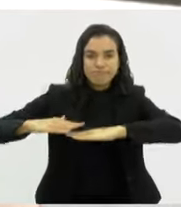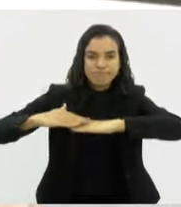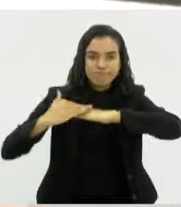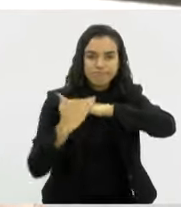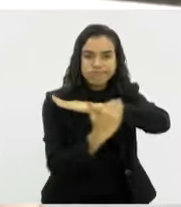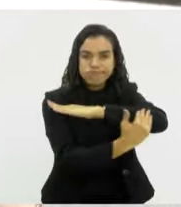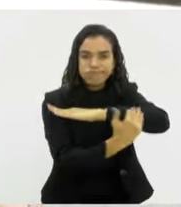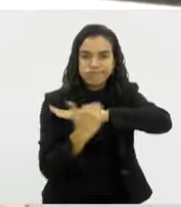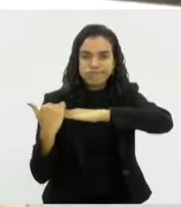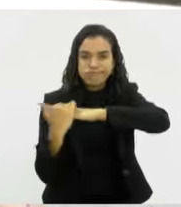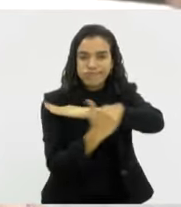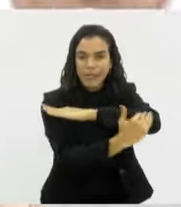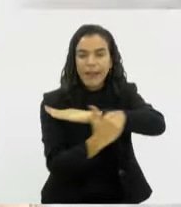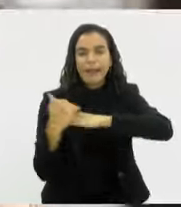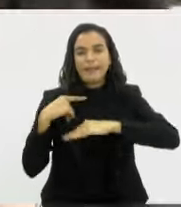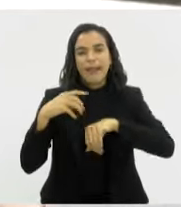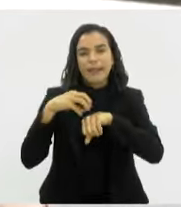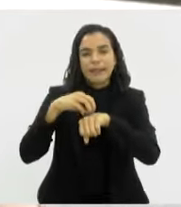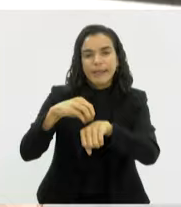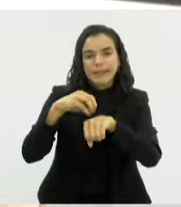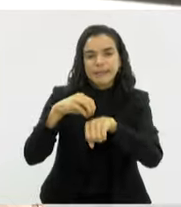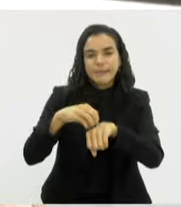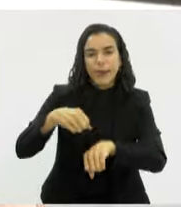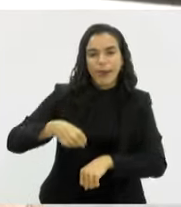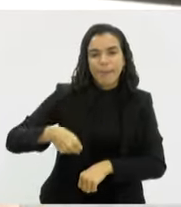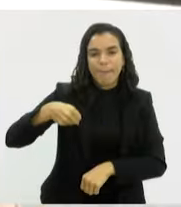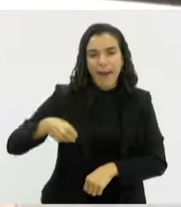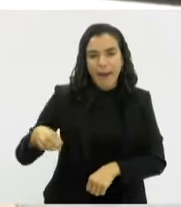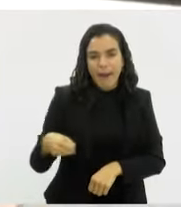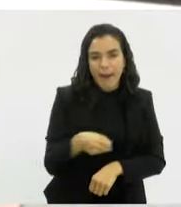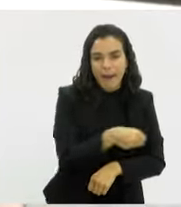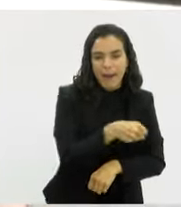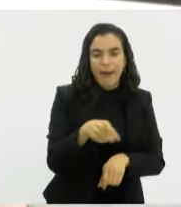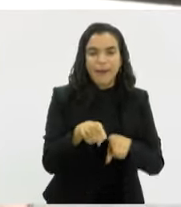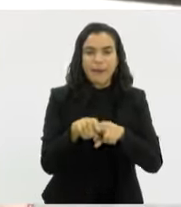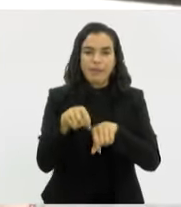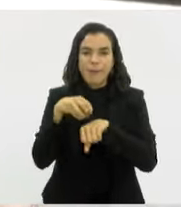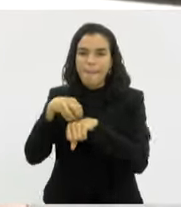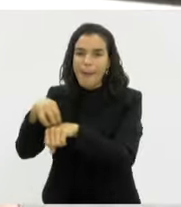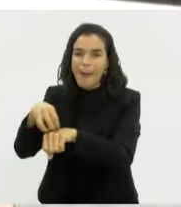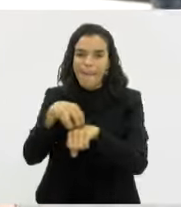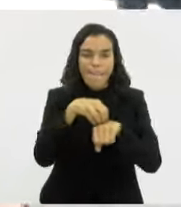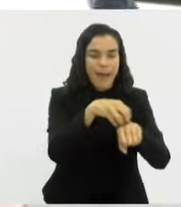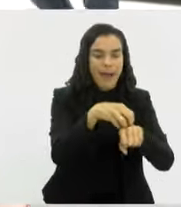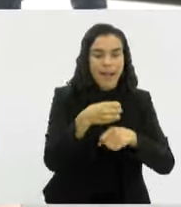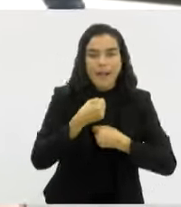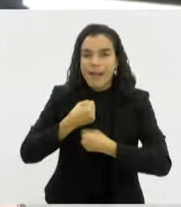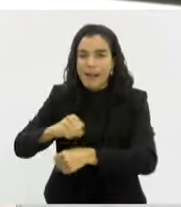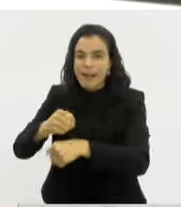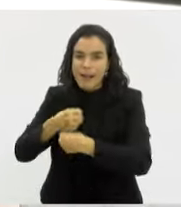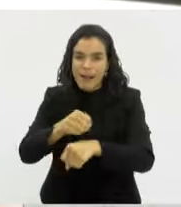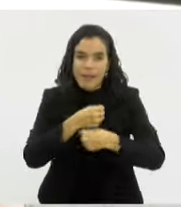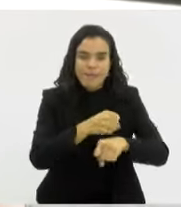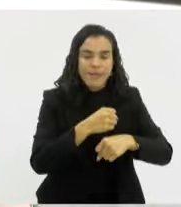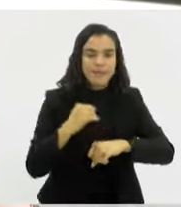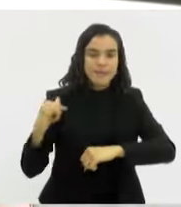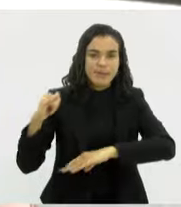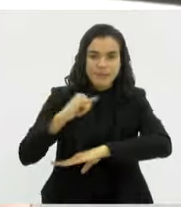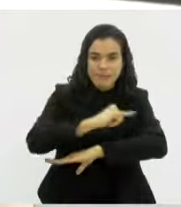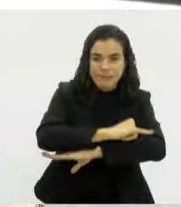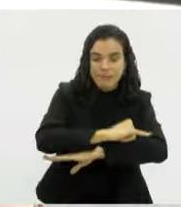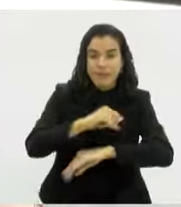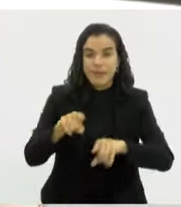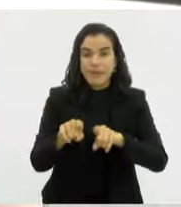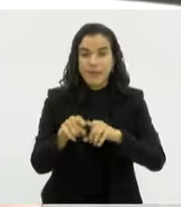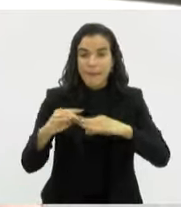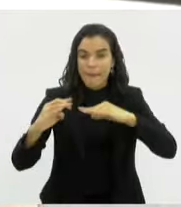transporte de bagagem, mobilização de carga, limpeza de aeronave, abastecimento. Então,